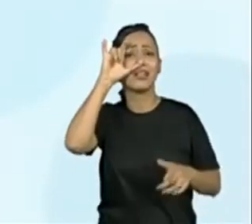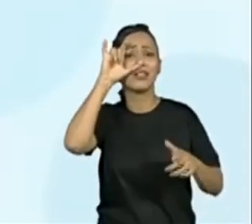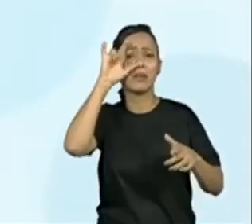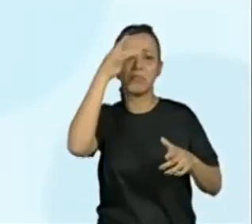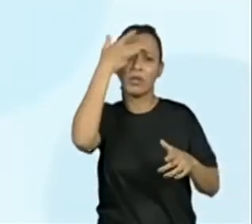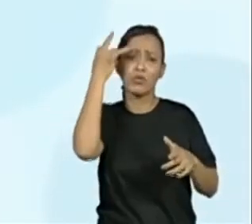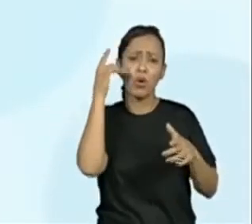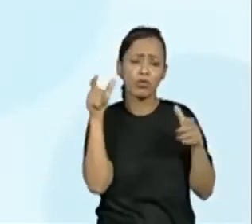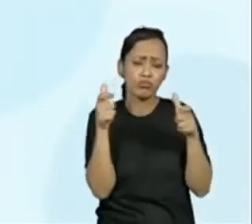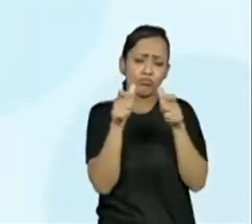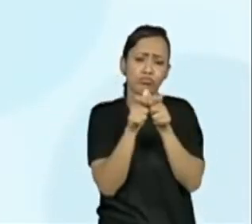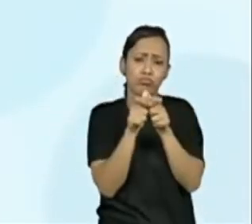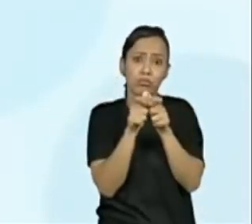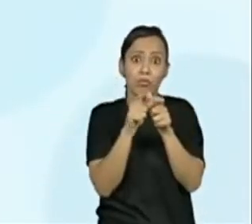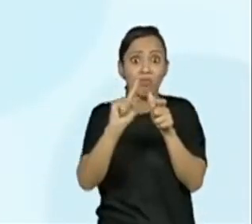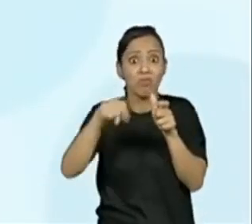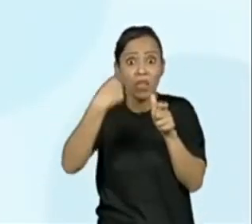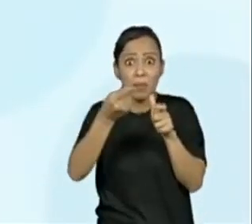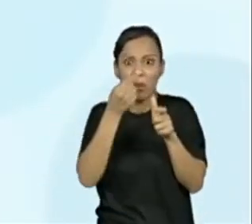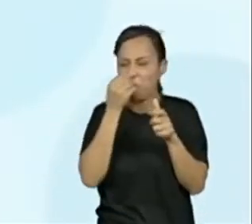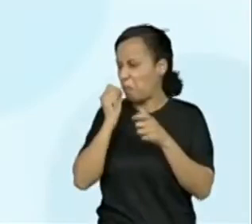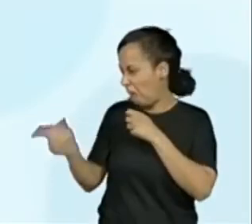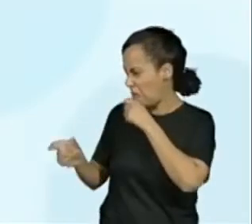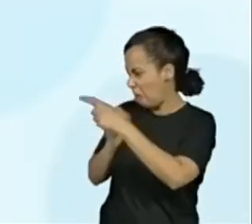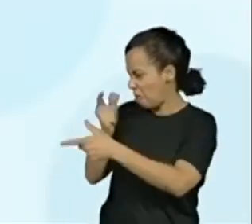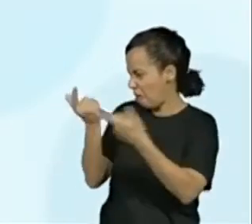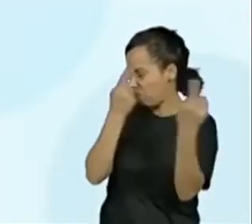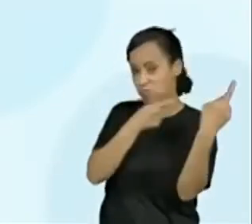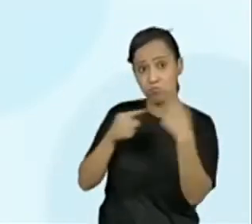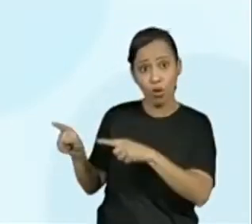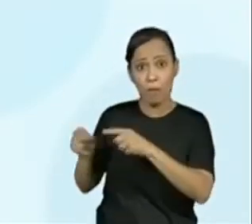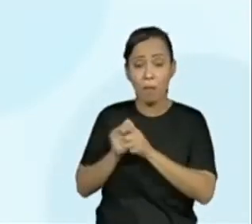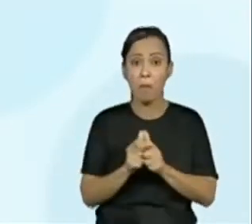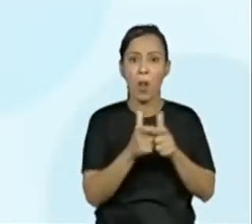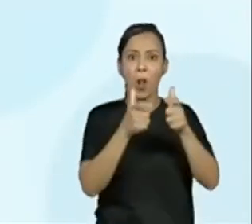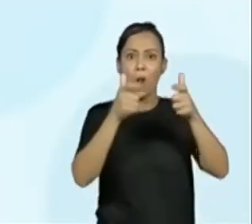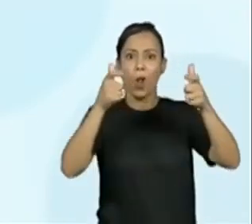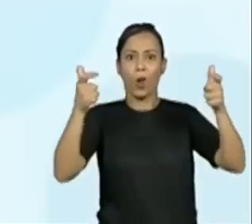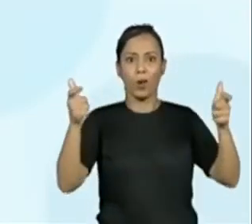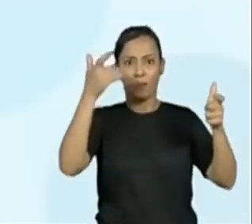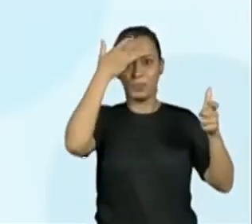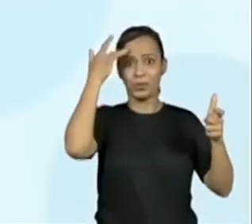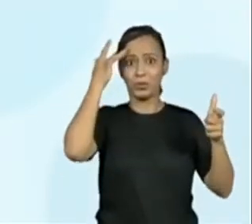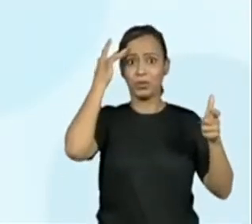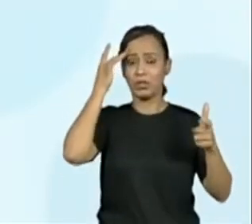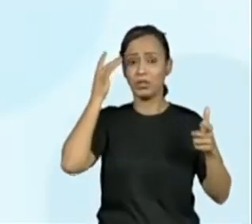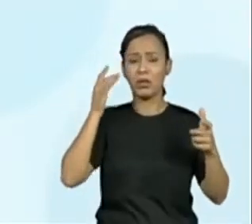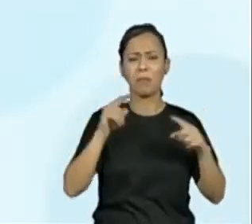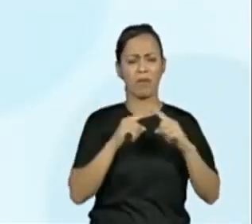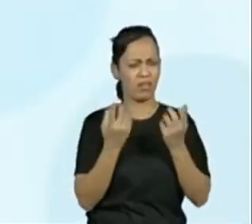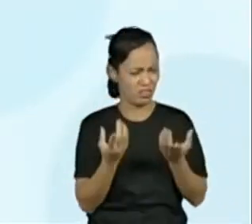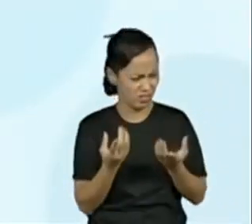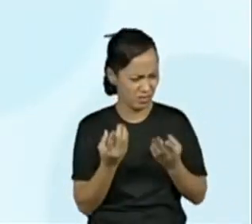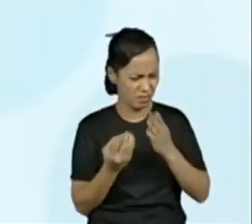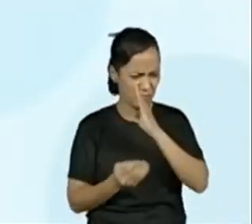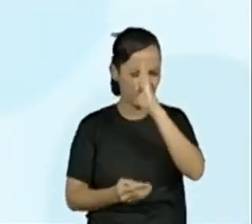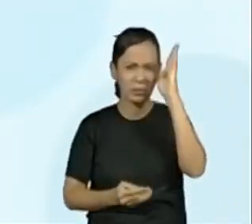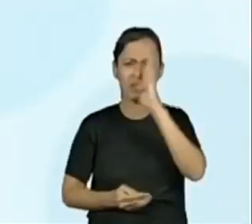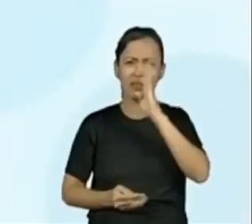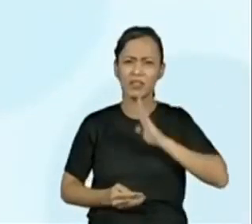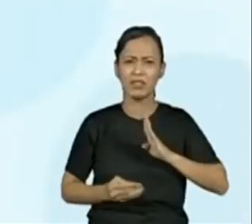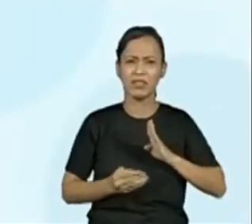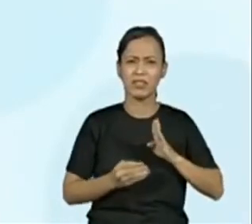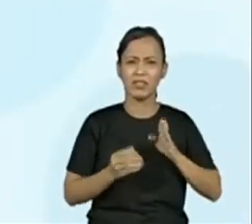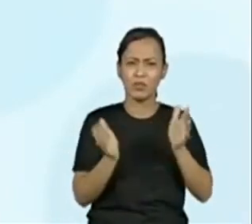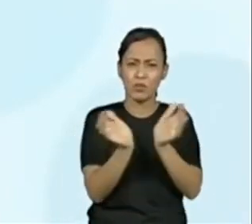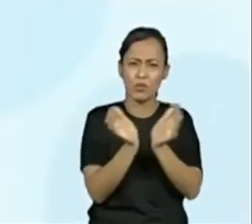após ele ser vítima de um ataque racista. Aí fica assim, nossa, mas o que a Academia Brasileira de Letras tem a